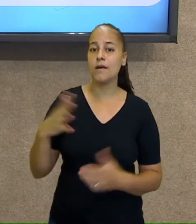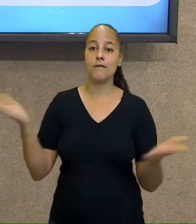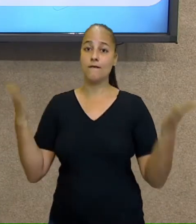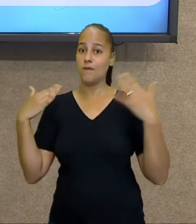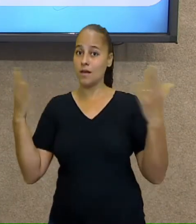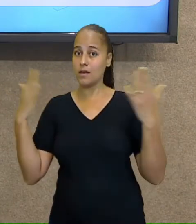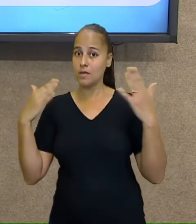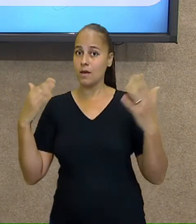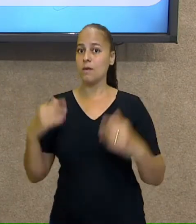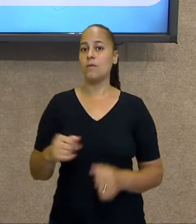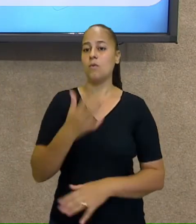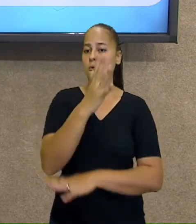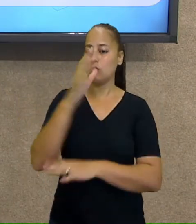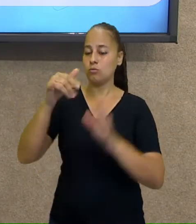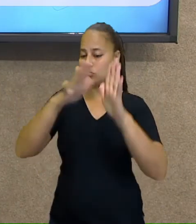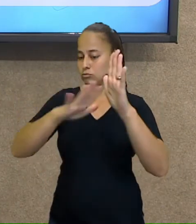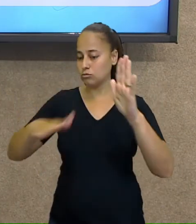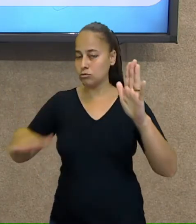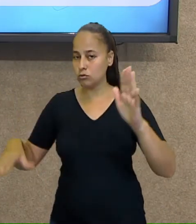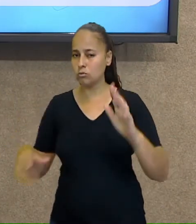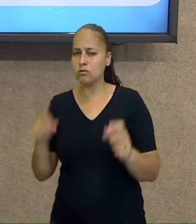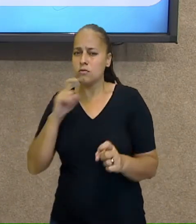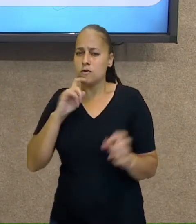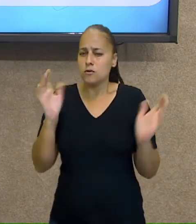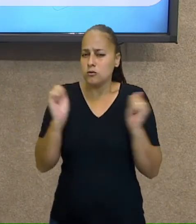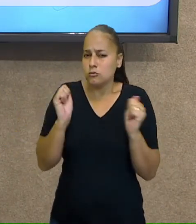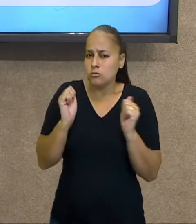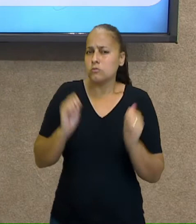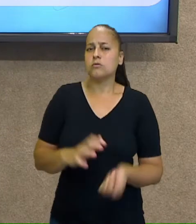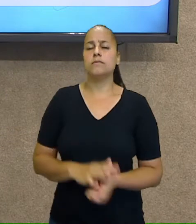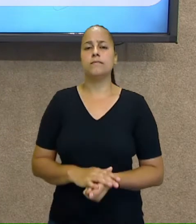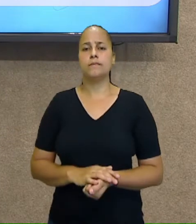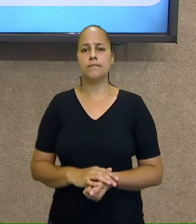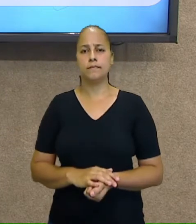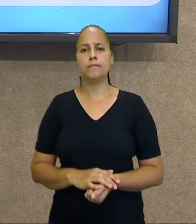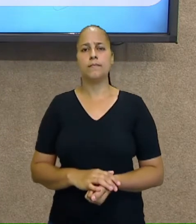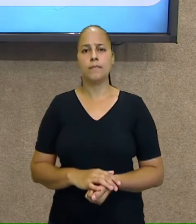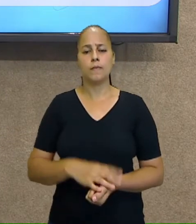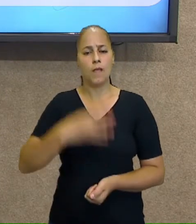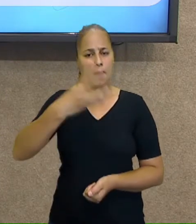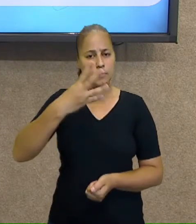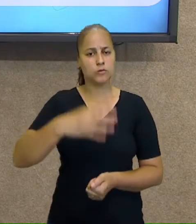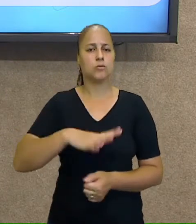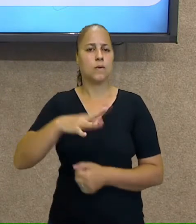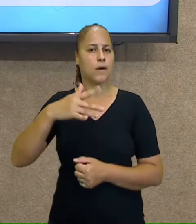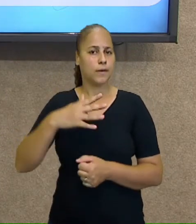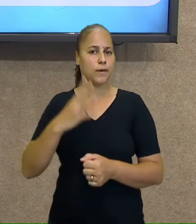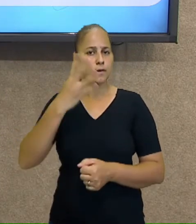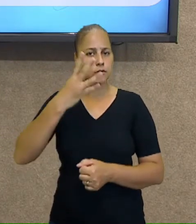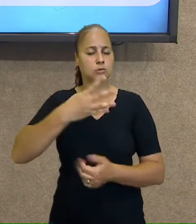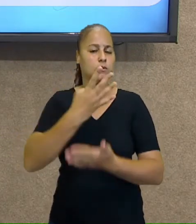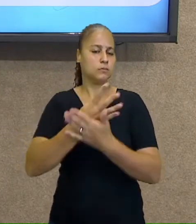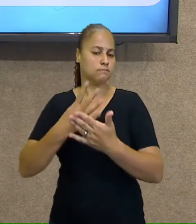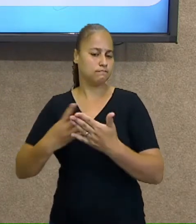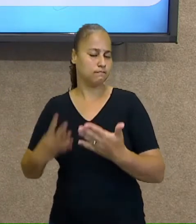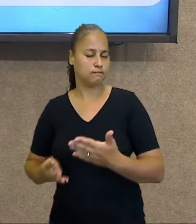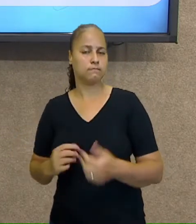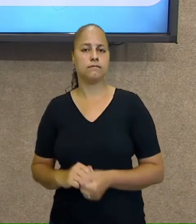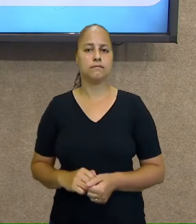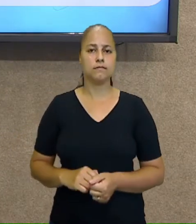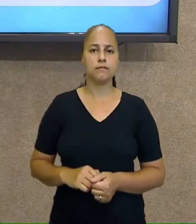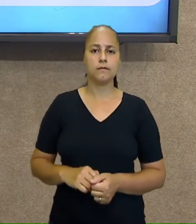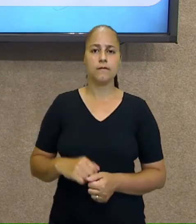inverno. Esse movimento define tudo o que... As estações do planeta